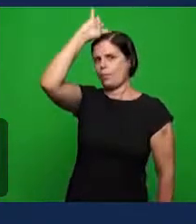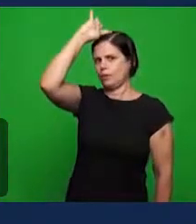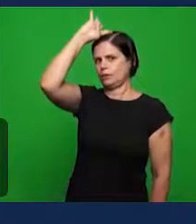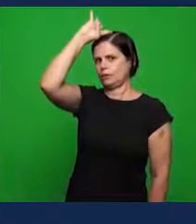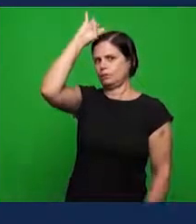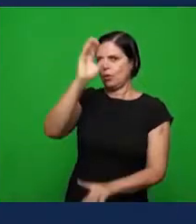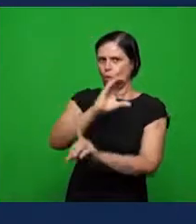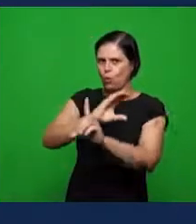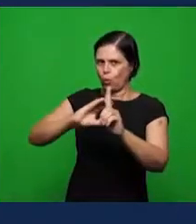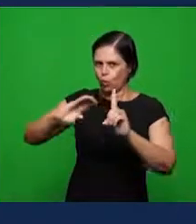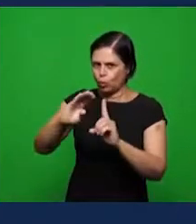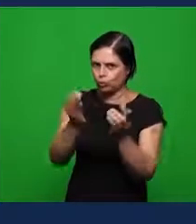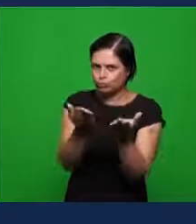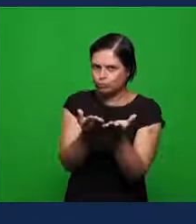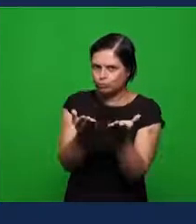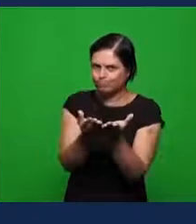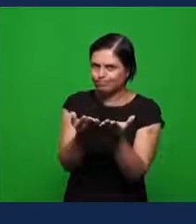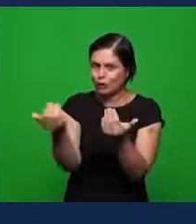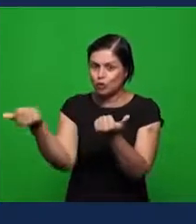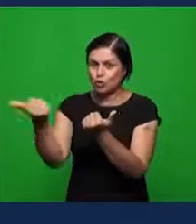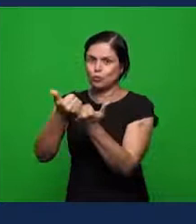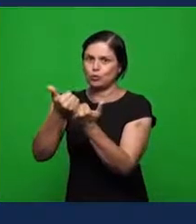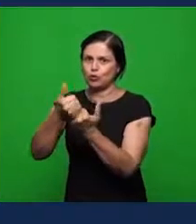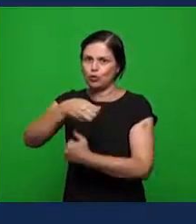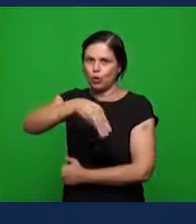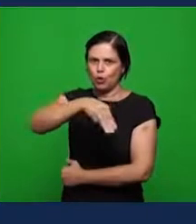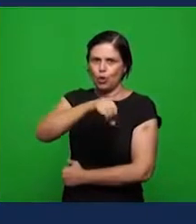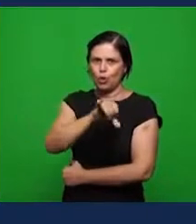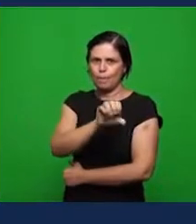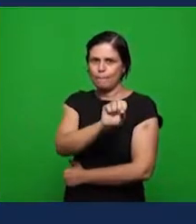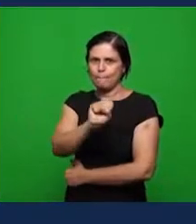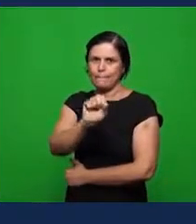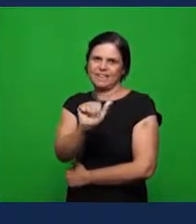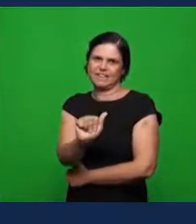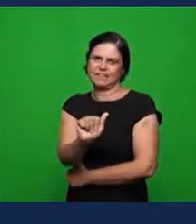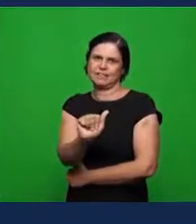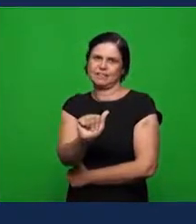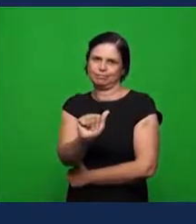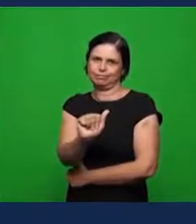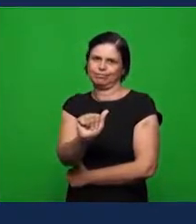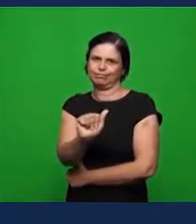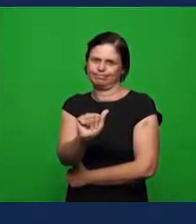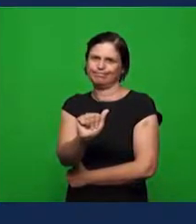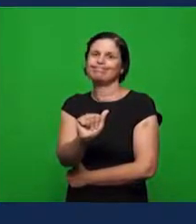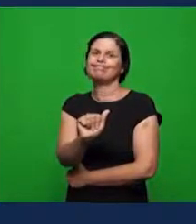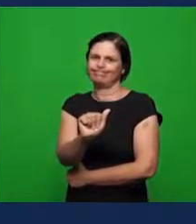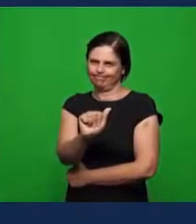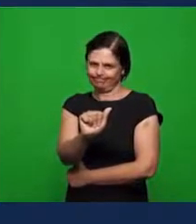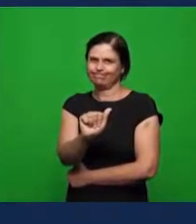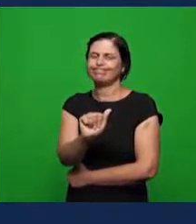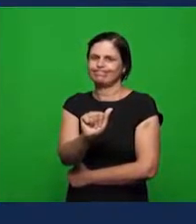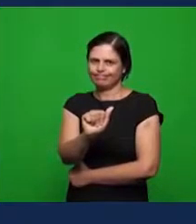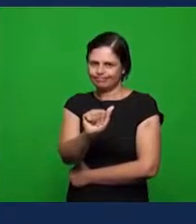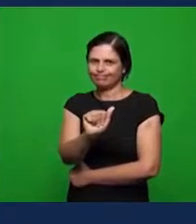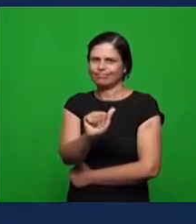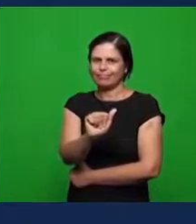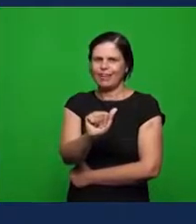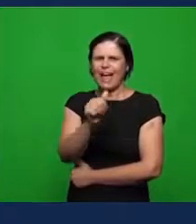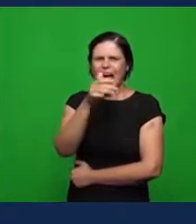culto cristão é substituído pela missa batismos também de recém